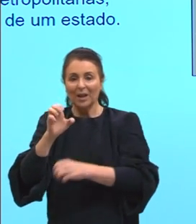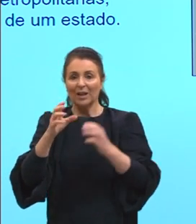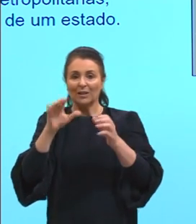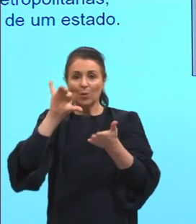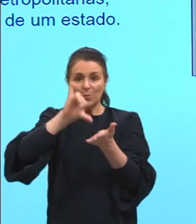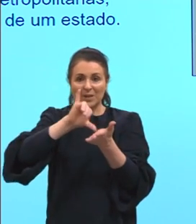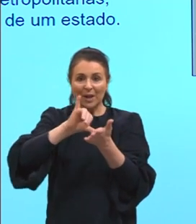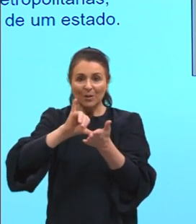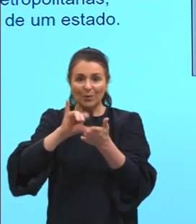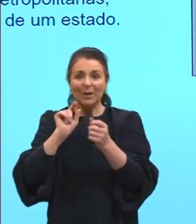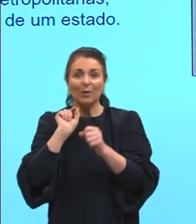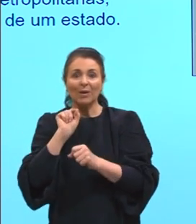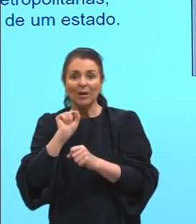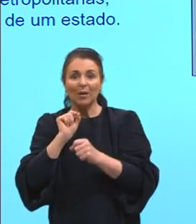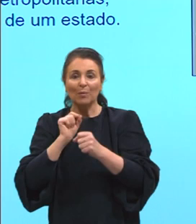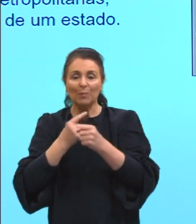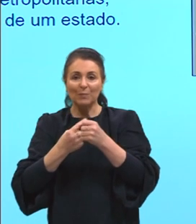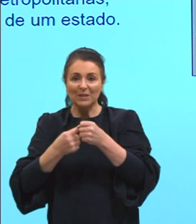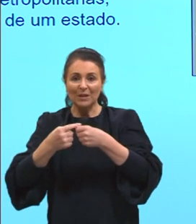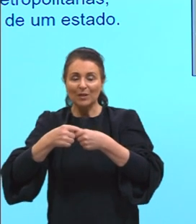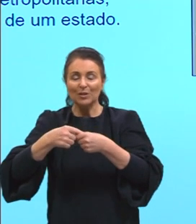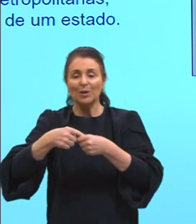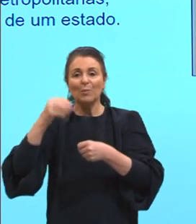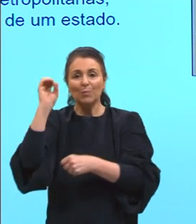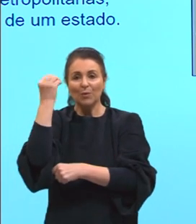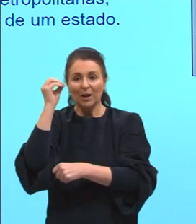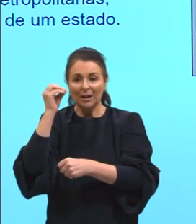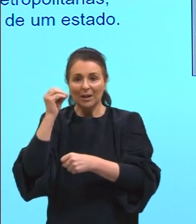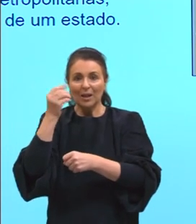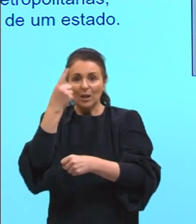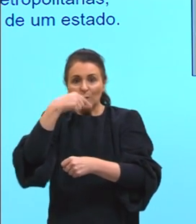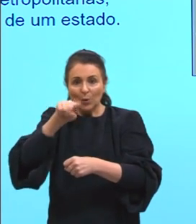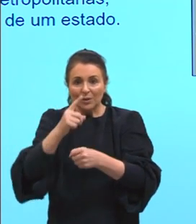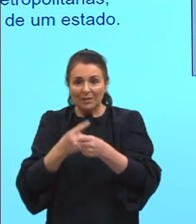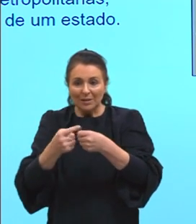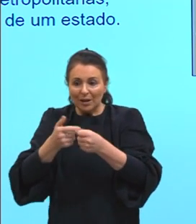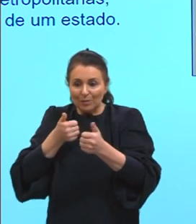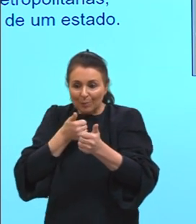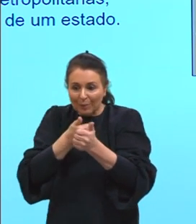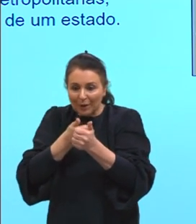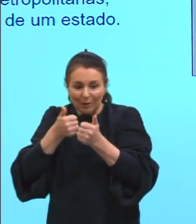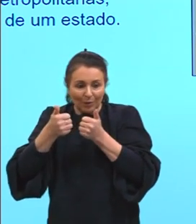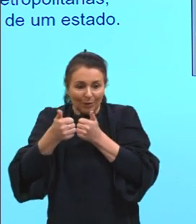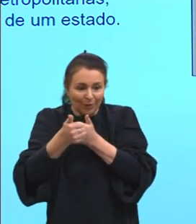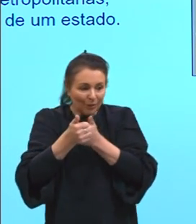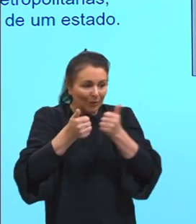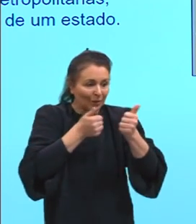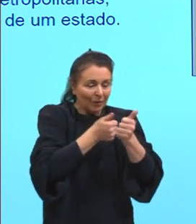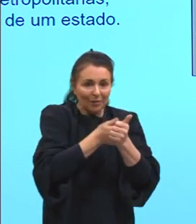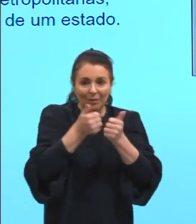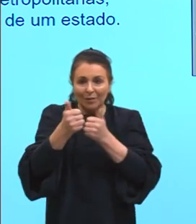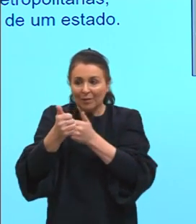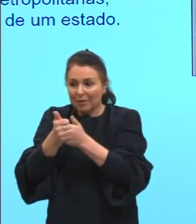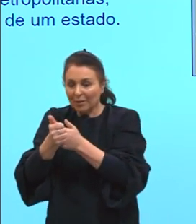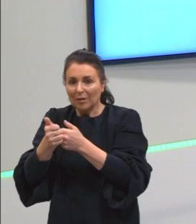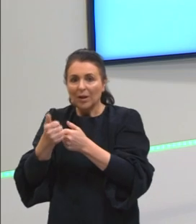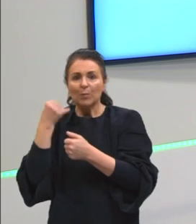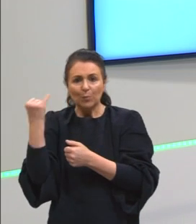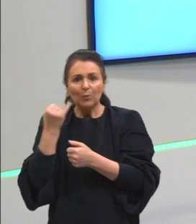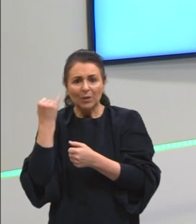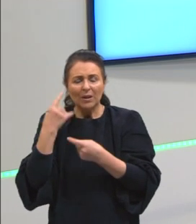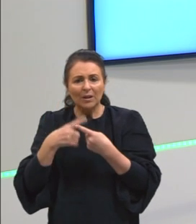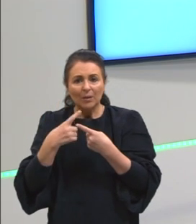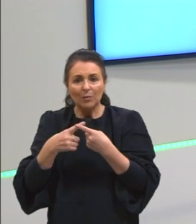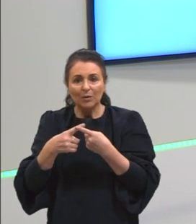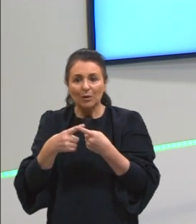ligando a sua rede, tá, gurizada? Por é importante o município, por exemplo, fazer parte de uma região metropolitana? Porque ele vai